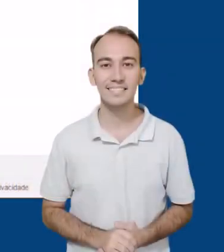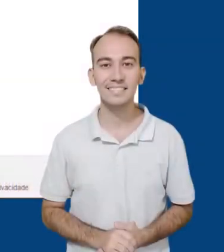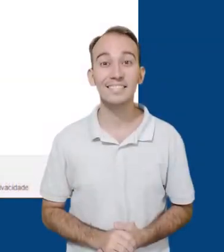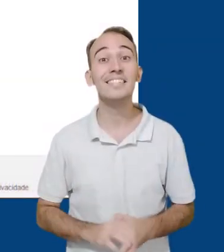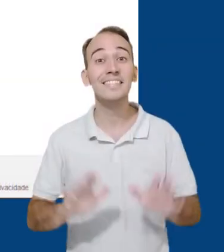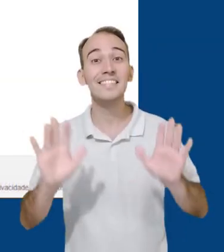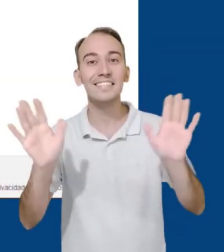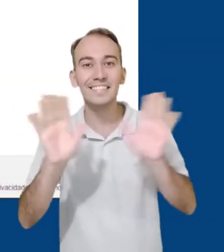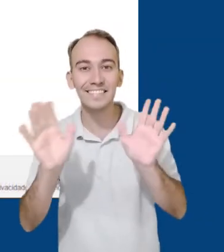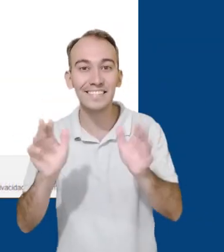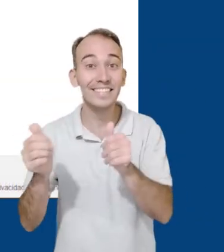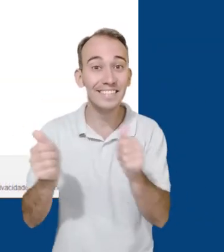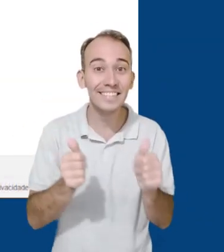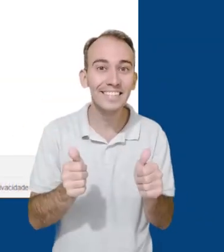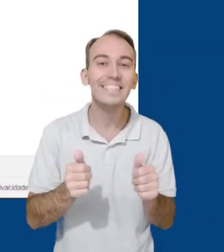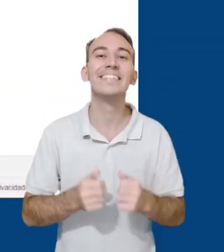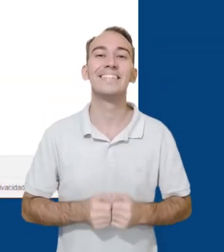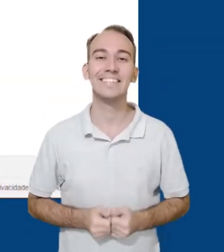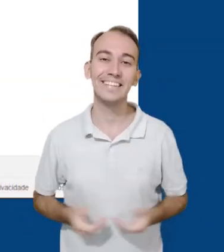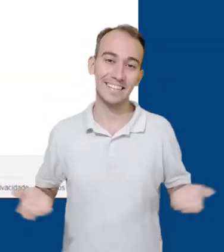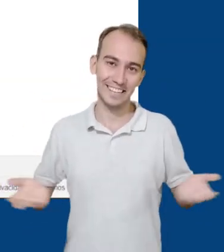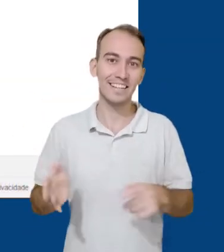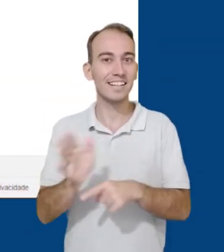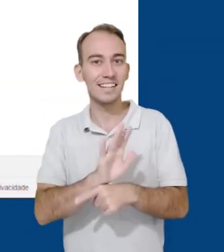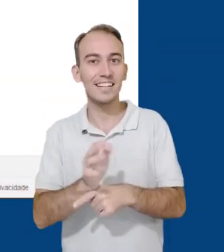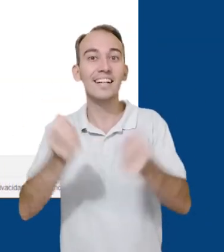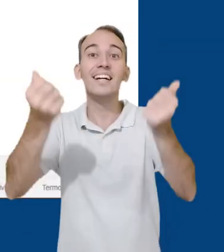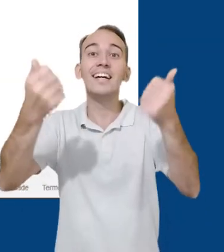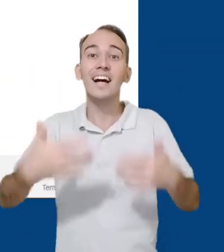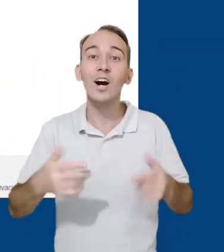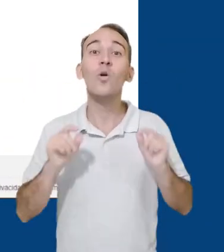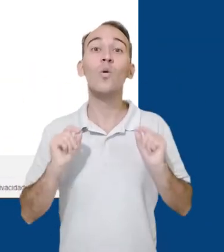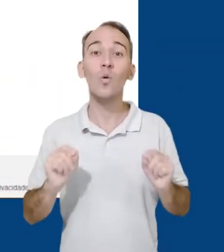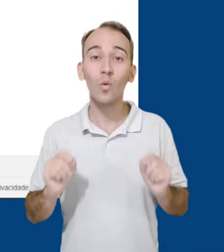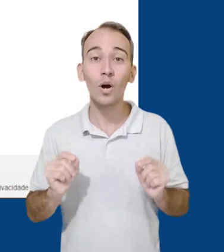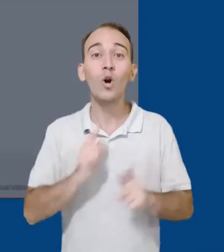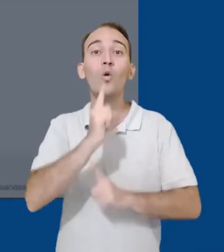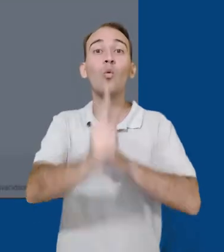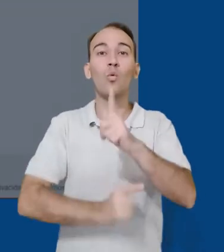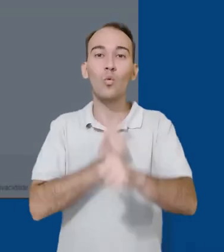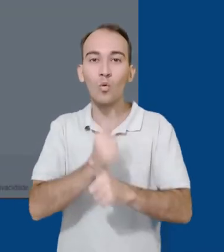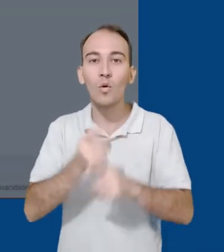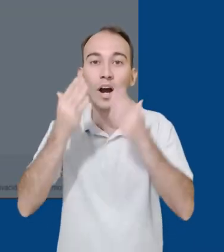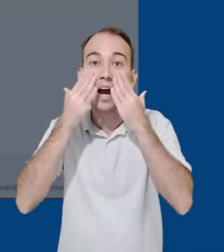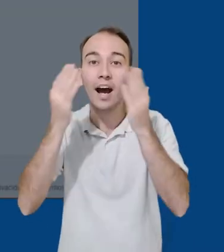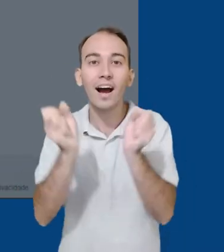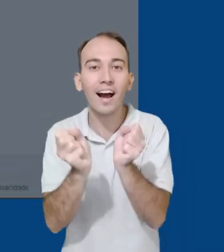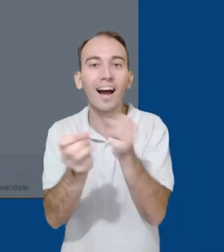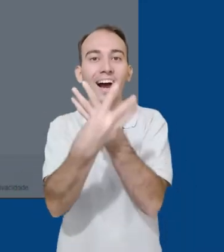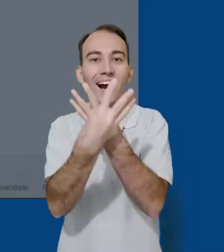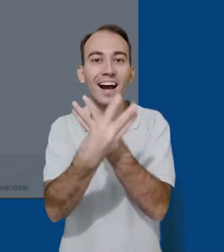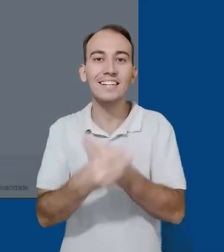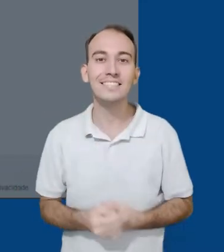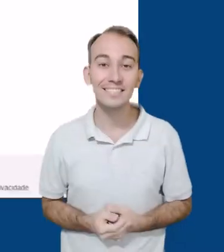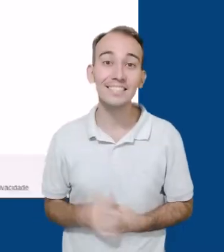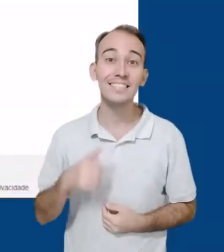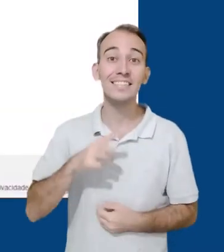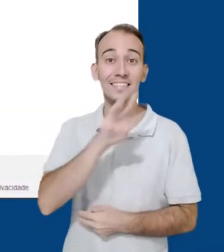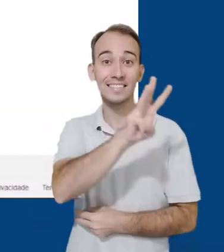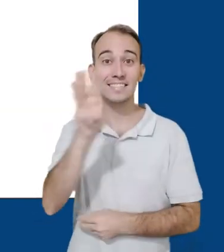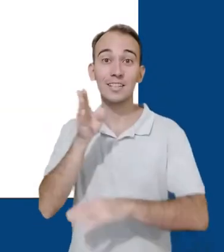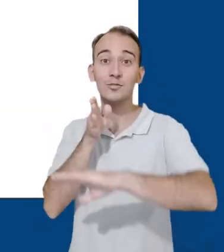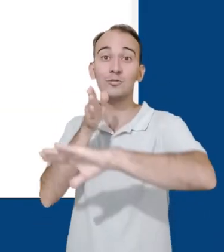Olá! Neste vídeo, vamos conhecer o Google Apresentações. Para acessá-lo, digitamos docs.google